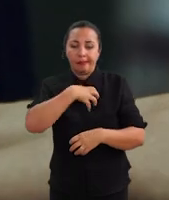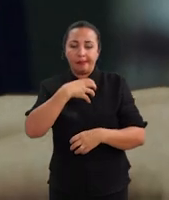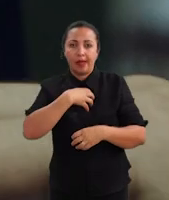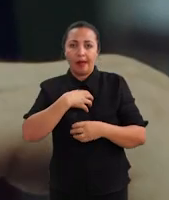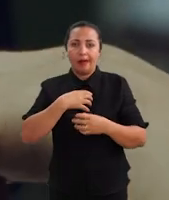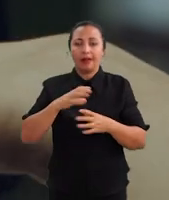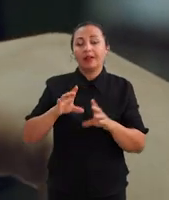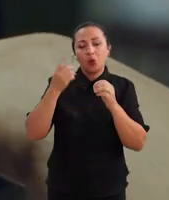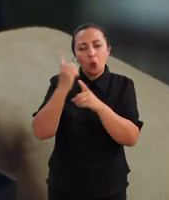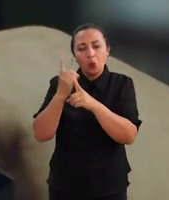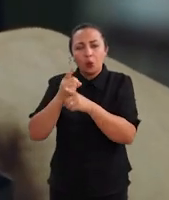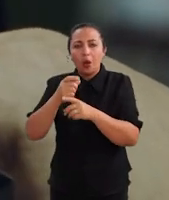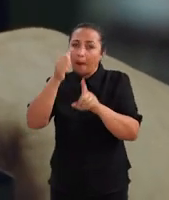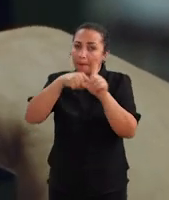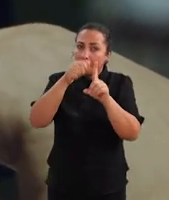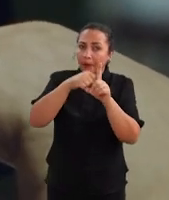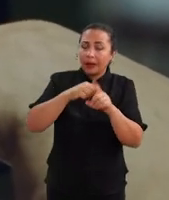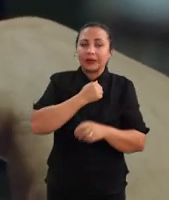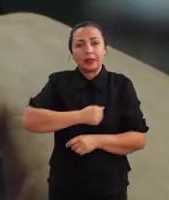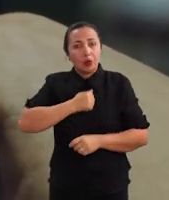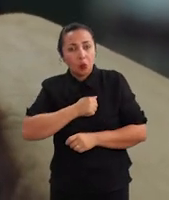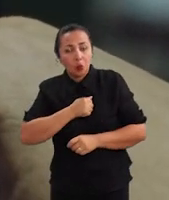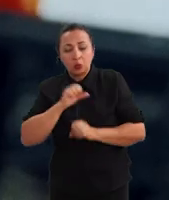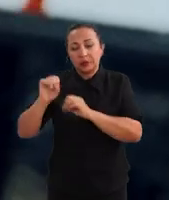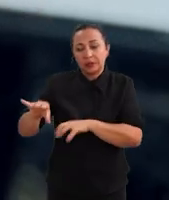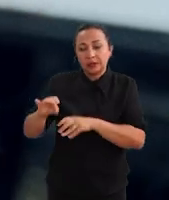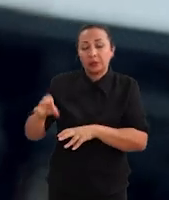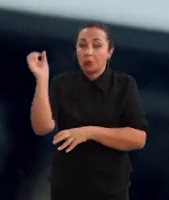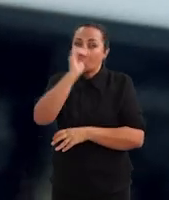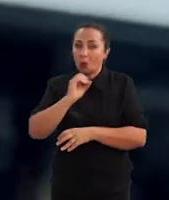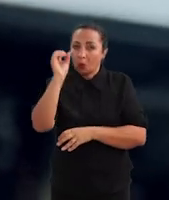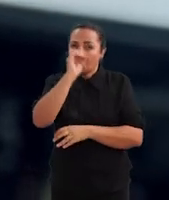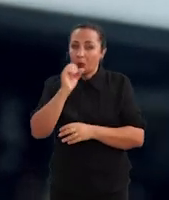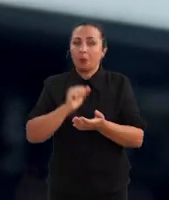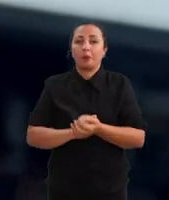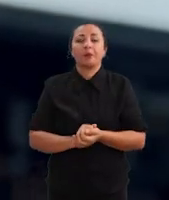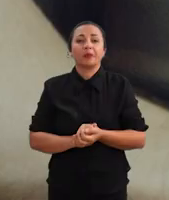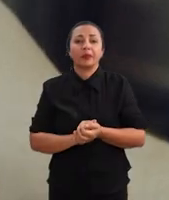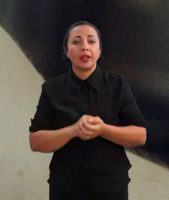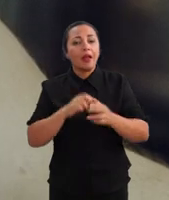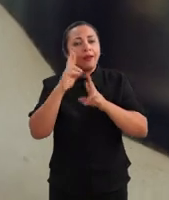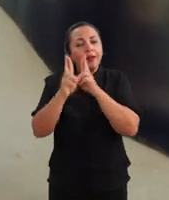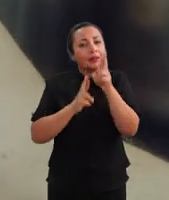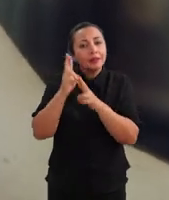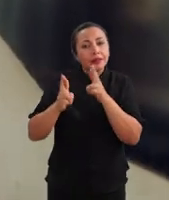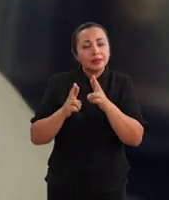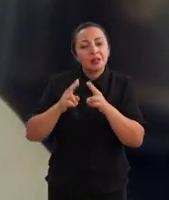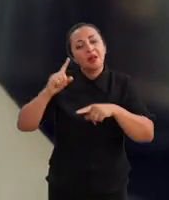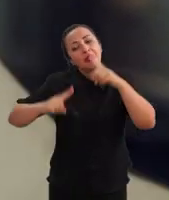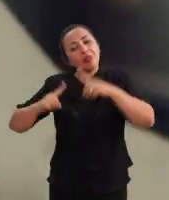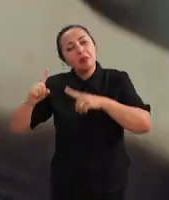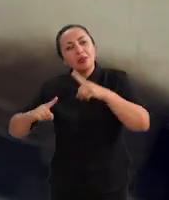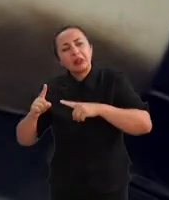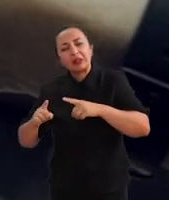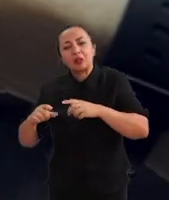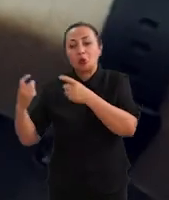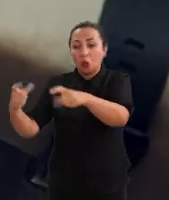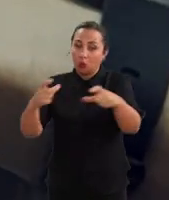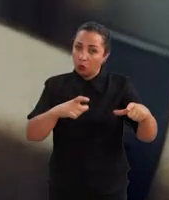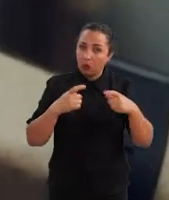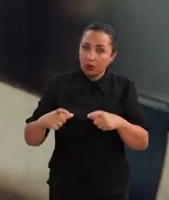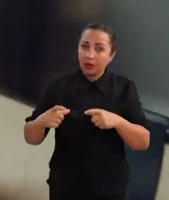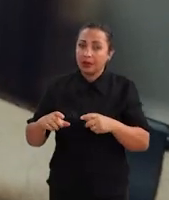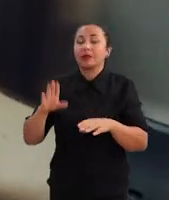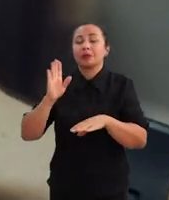a gente conseguiu perceber que os meses seriam os meses de agosto, setembro e outubro, e com relação à variação espacial, a gente